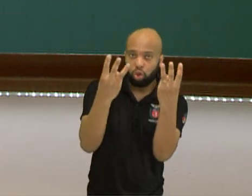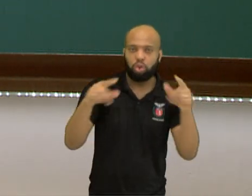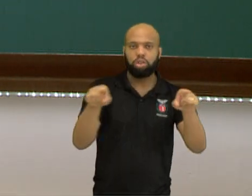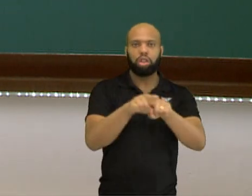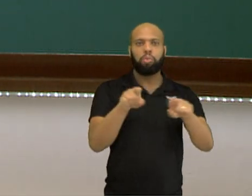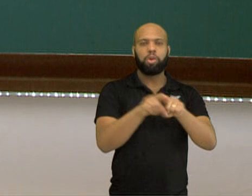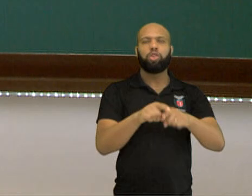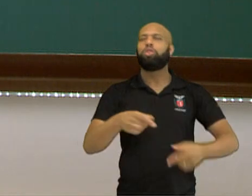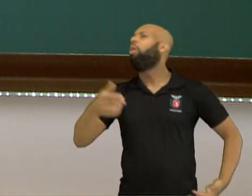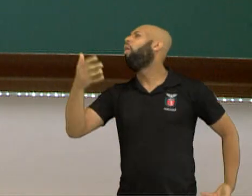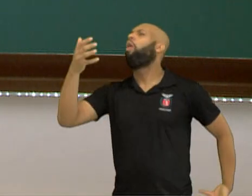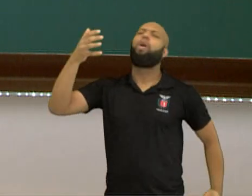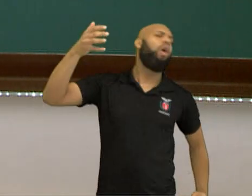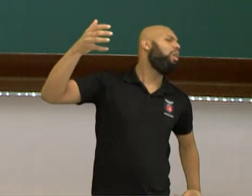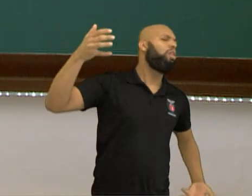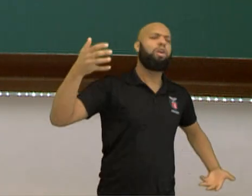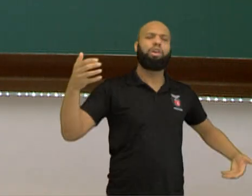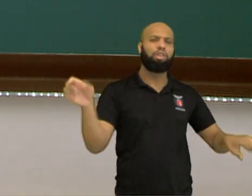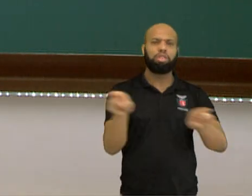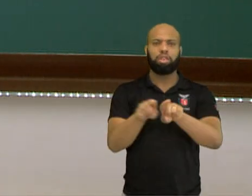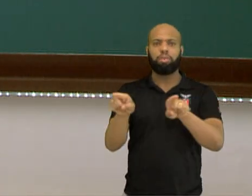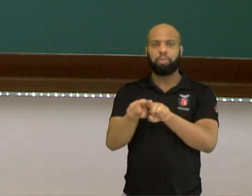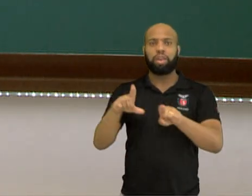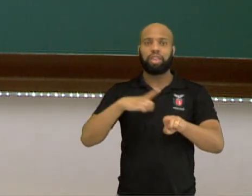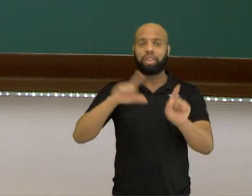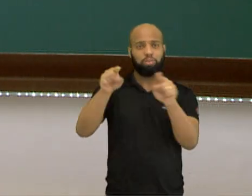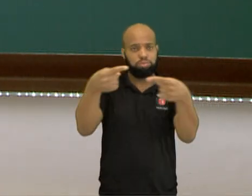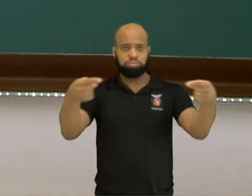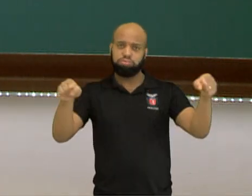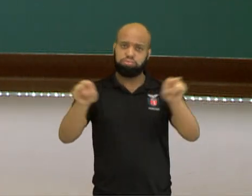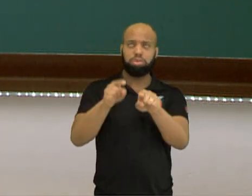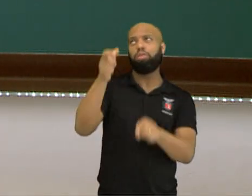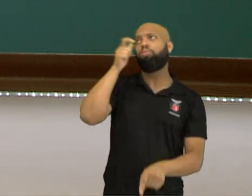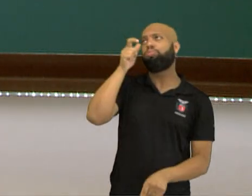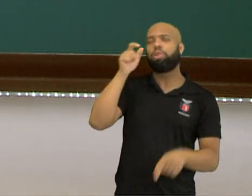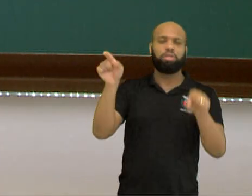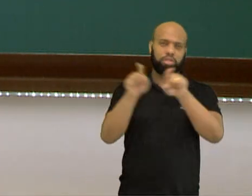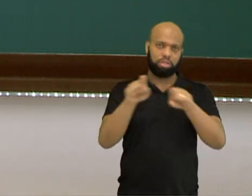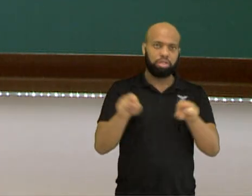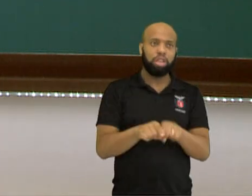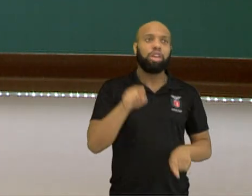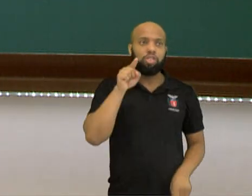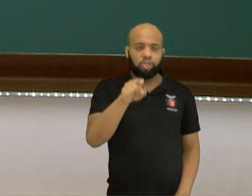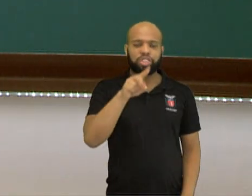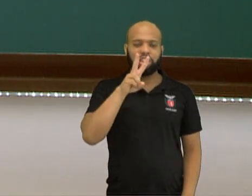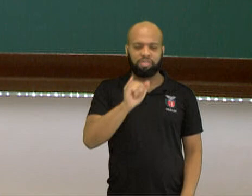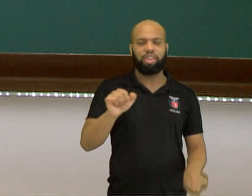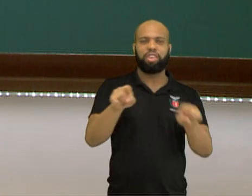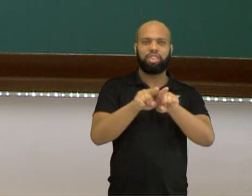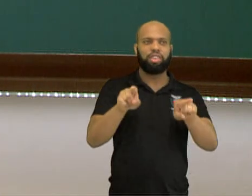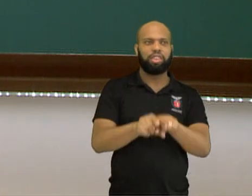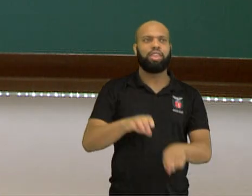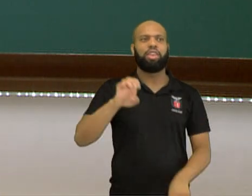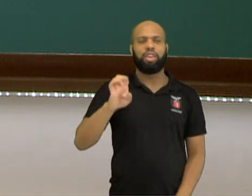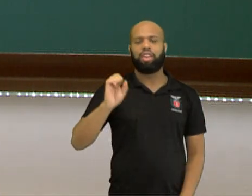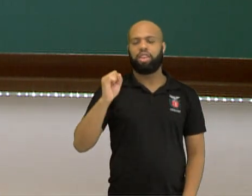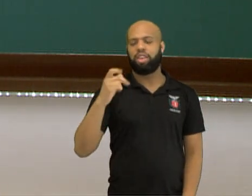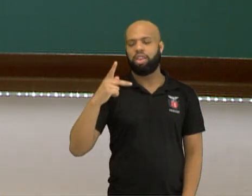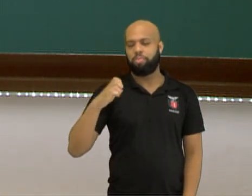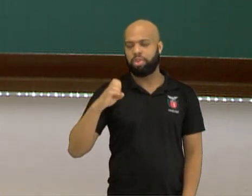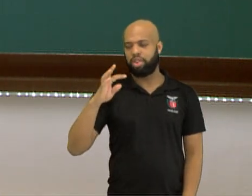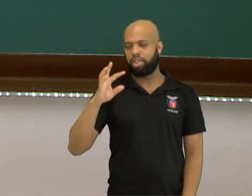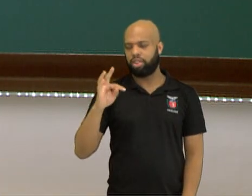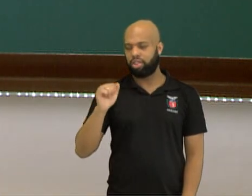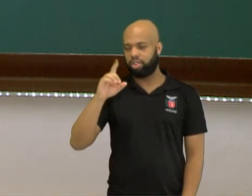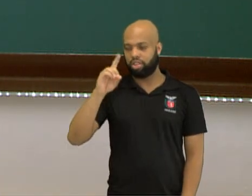óperas, de concertos musicais. Aí, você depende do seu gosto e da sua